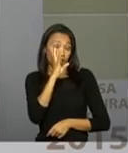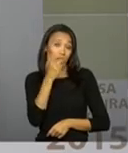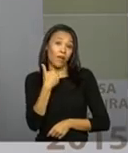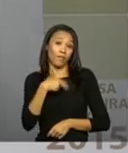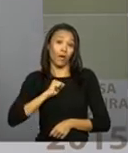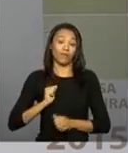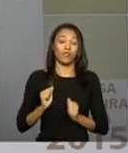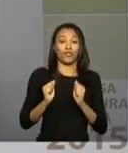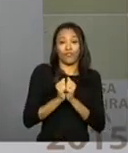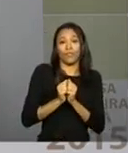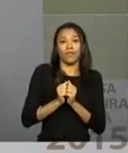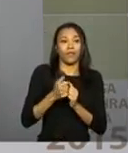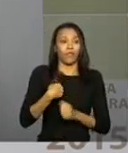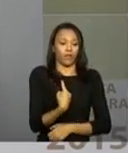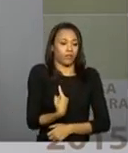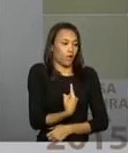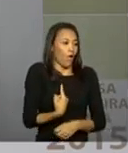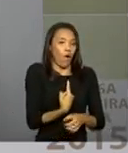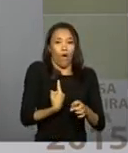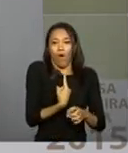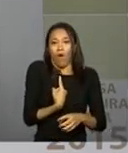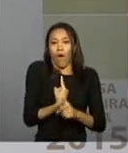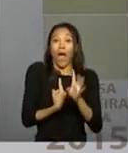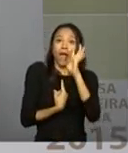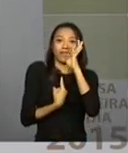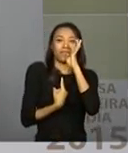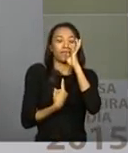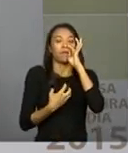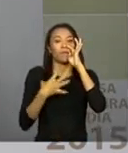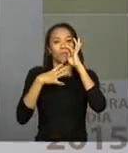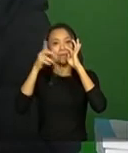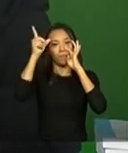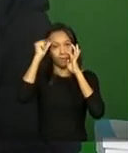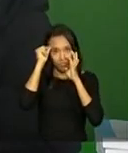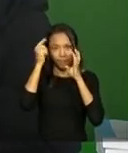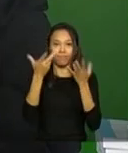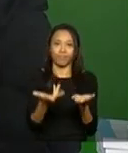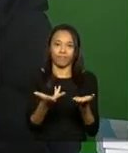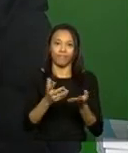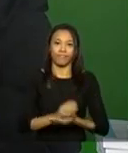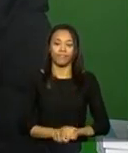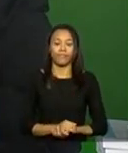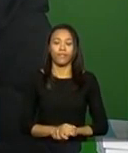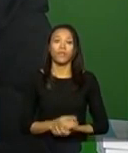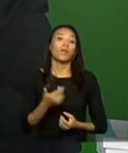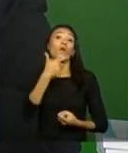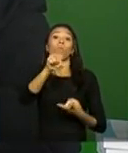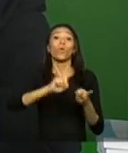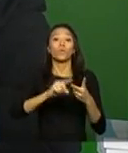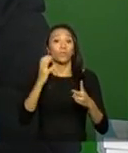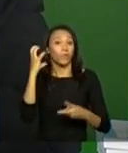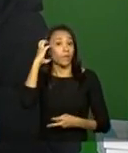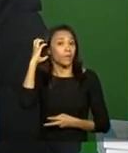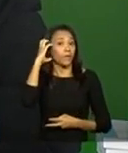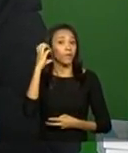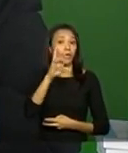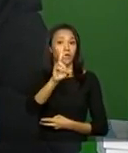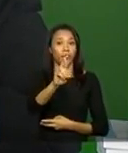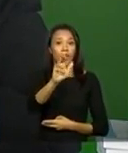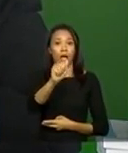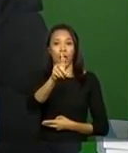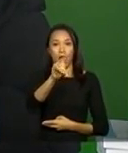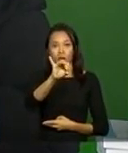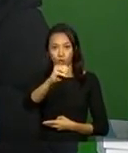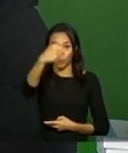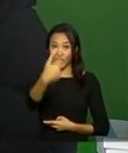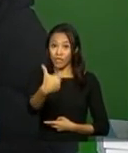Um dado interessante para a gente pensar. Vamos para frente em relação a rádio. A rádio continua sendo o segundo mais